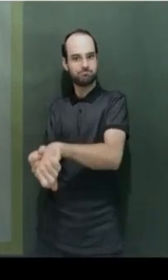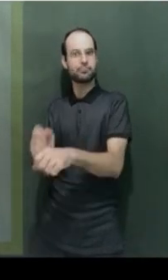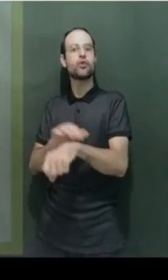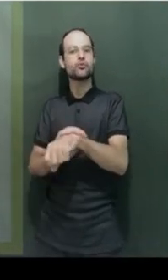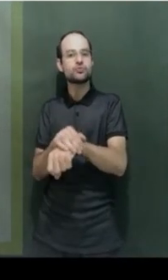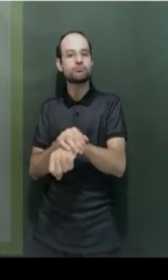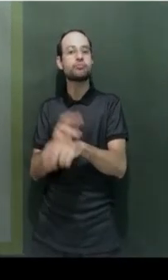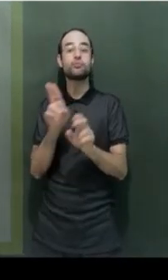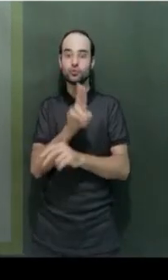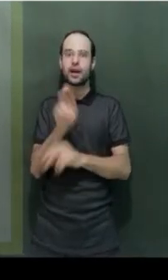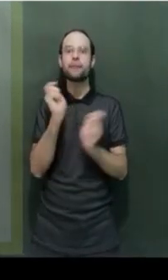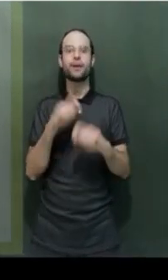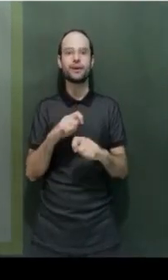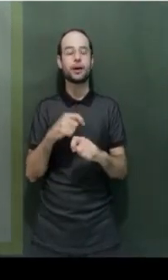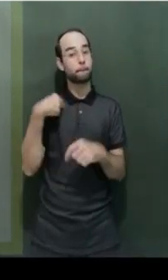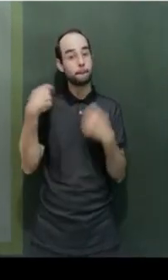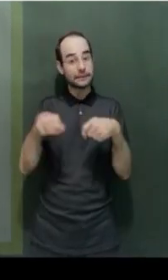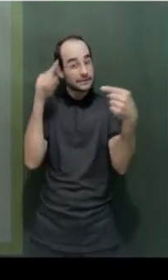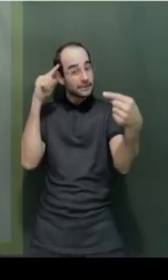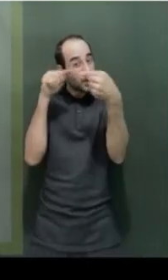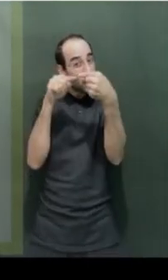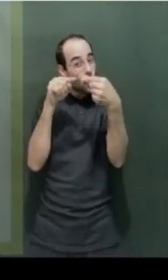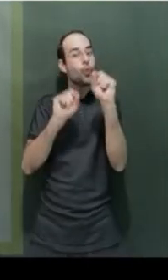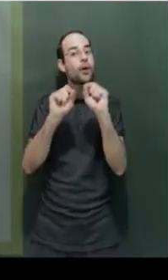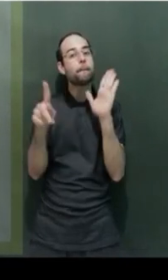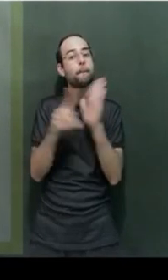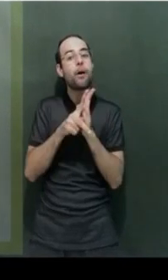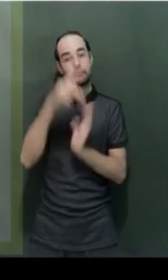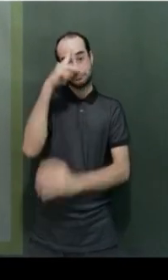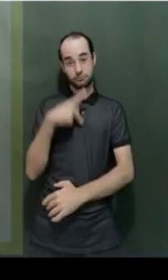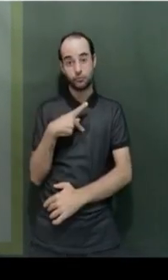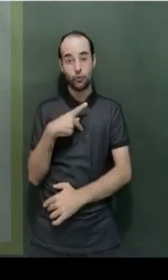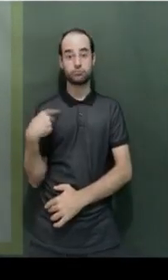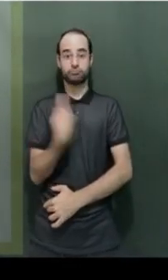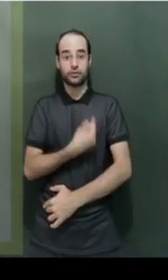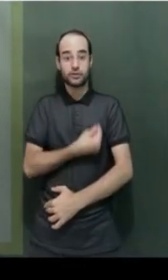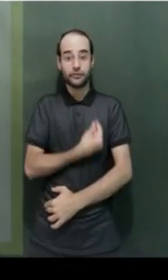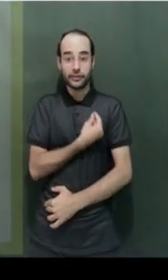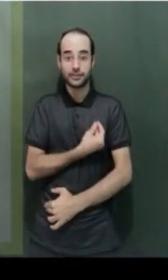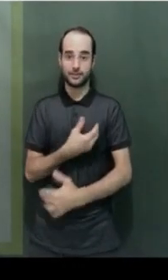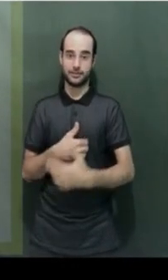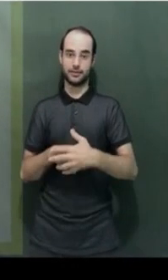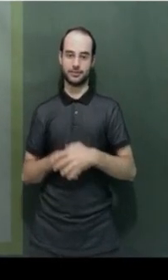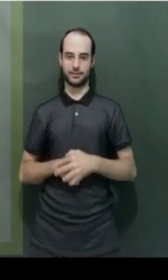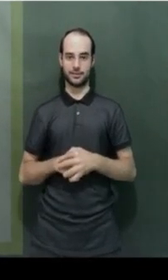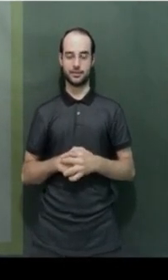Também podemos usar. Então, gente tem que pensar qual é o objeto. A gente tem que pensar algo que seja nosso, que nos componha.